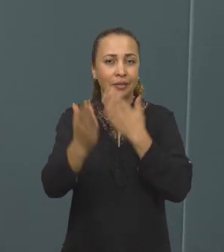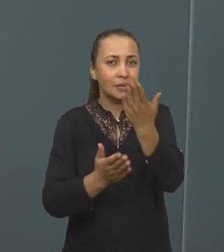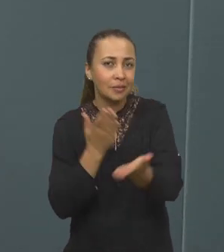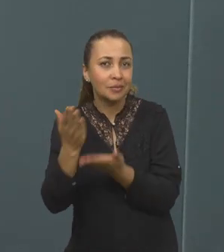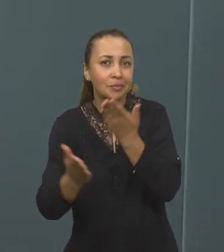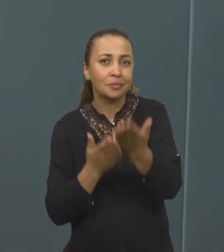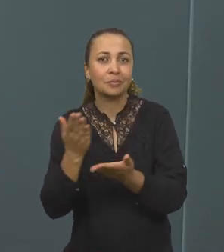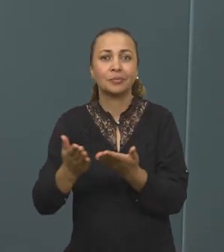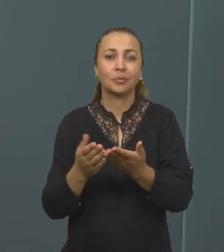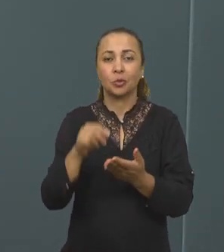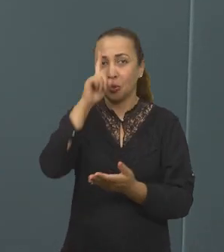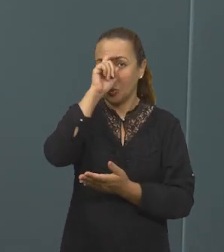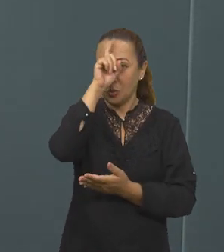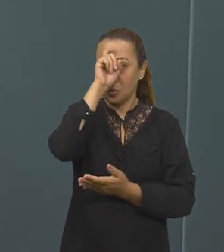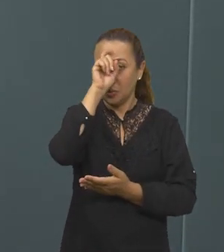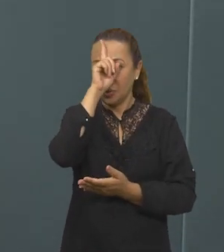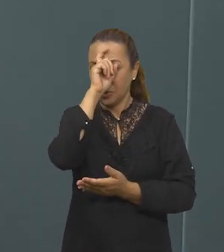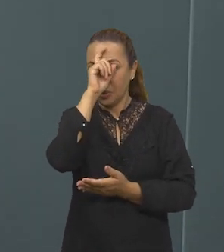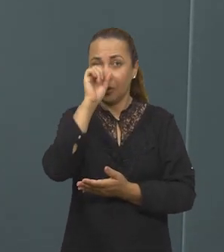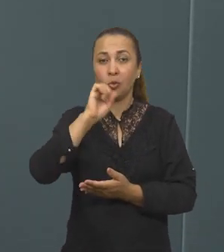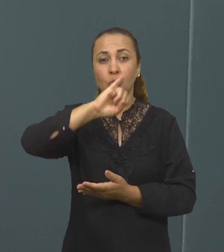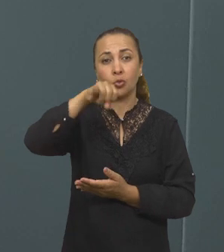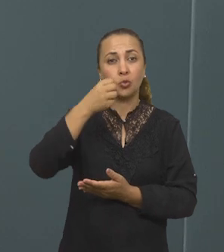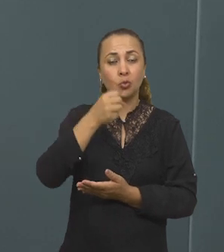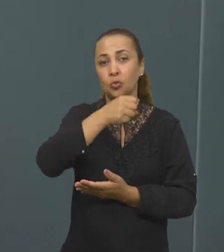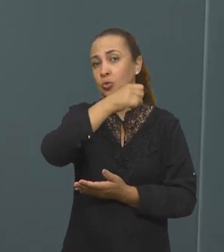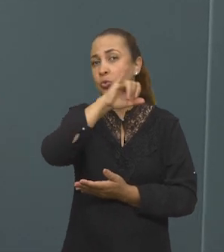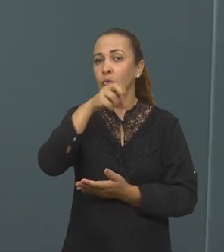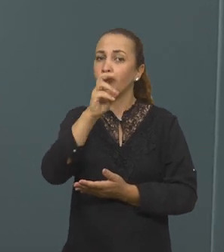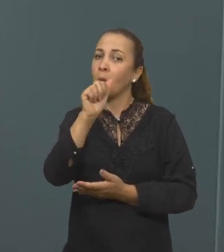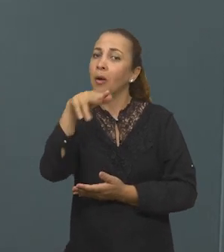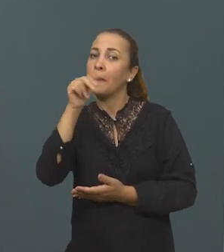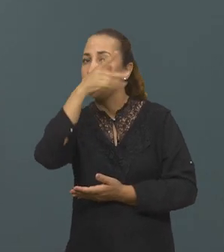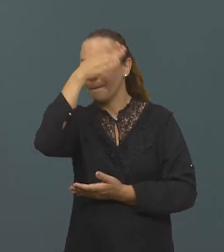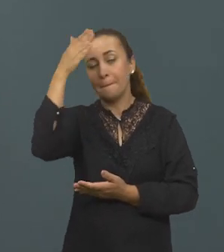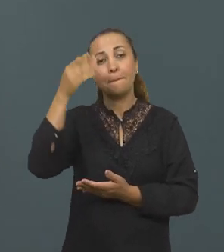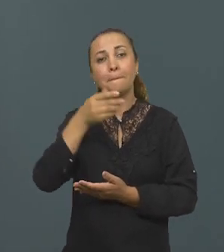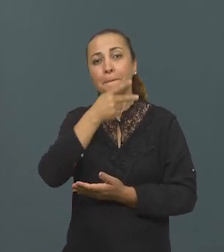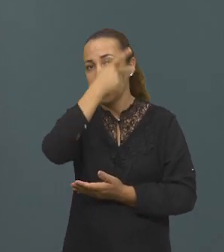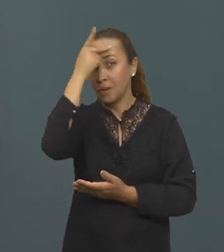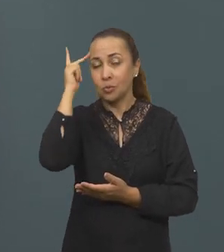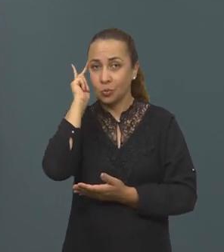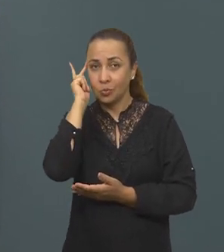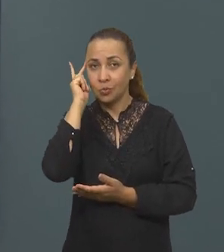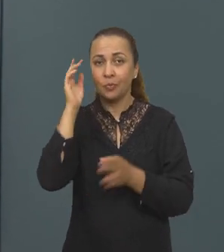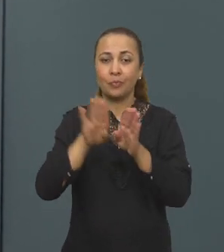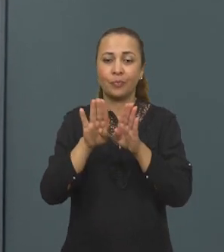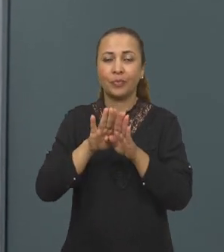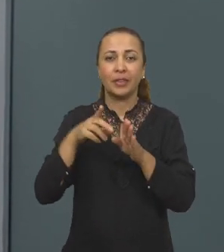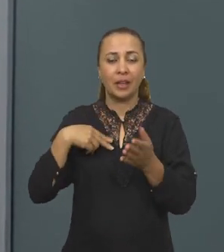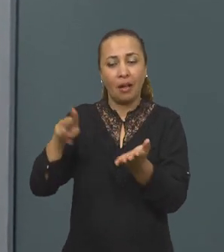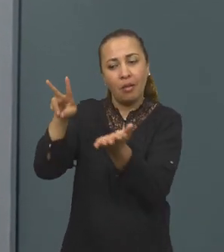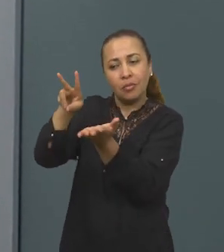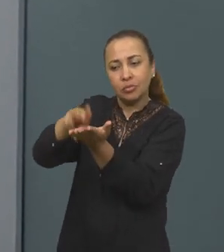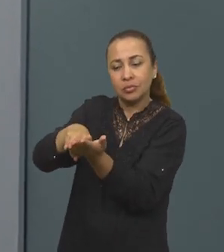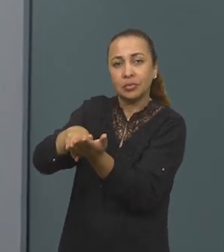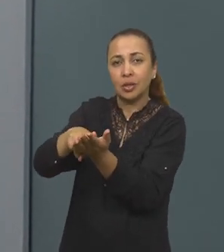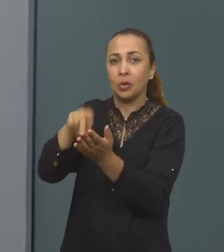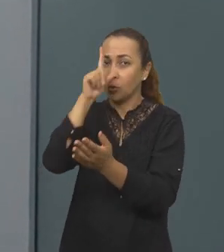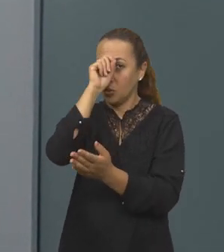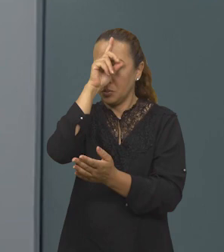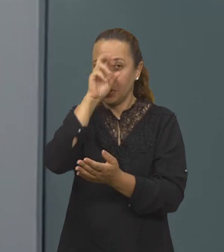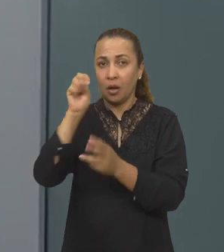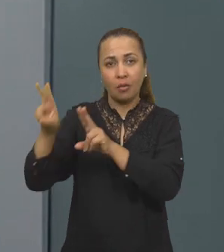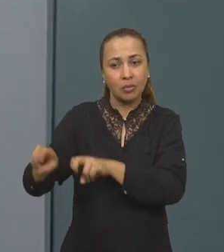Hospital de Trauma de João Pessoa e também de Campina Grande, onde nós temos uma unidade incubada dentro do Hospital de Trauma de Campina